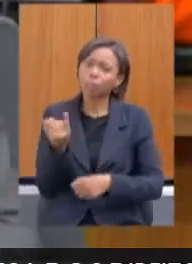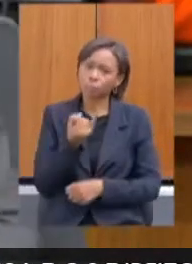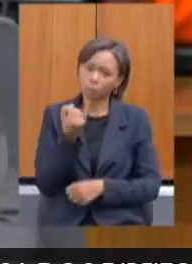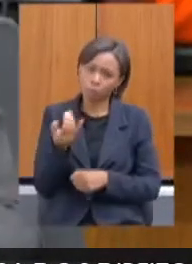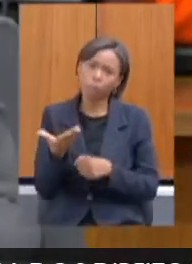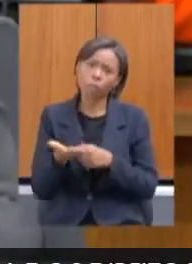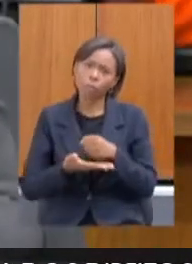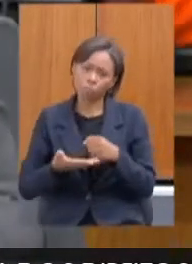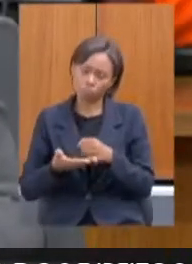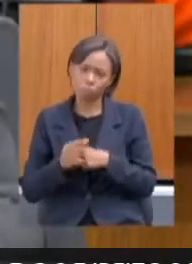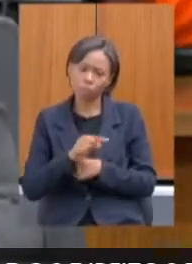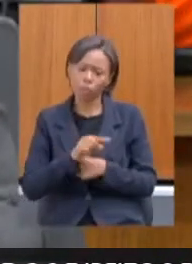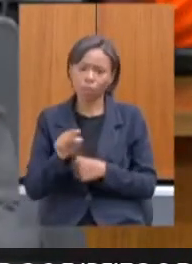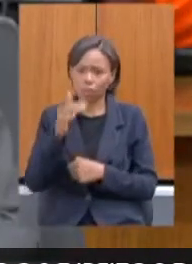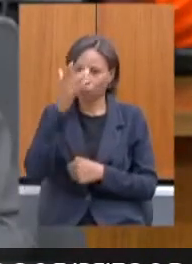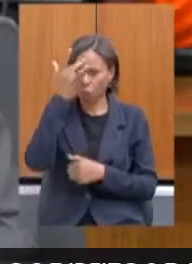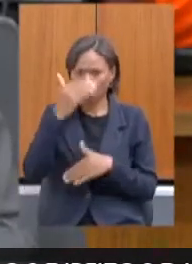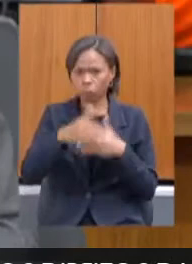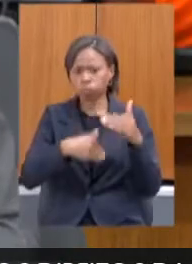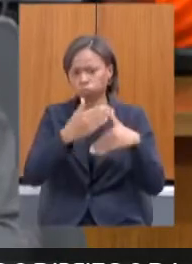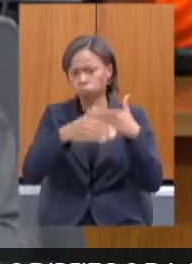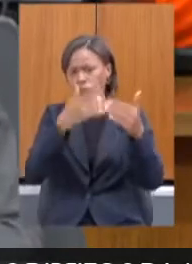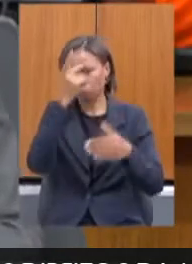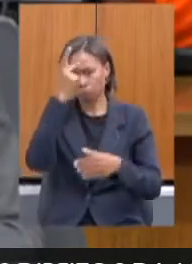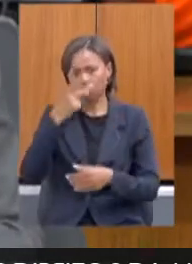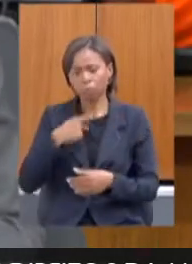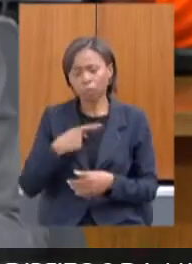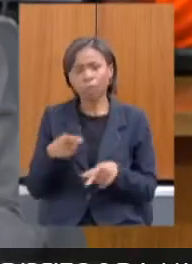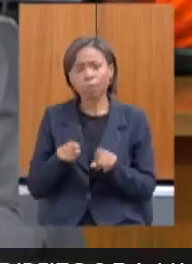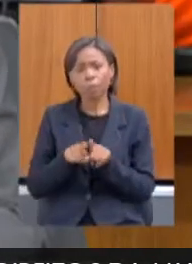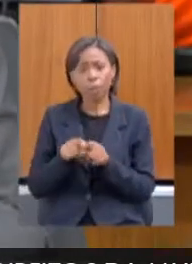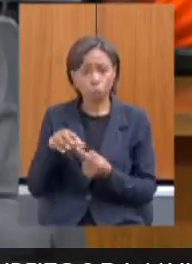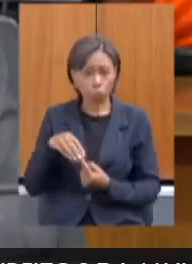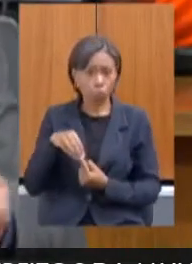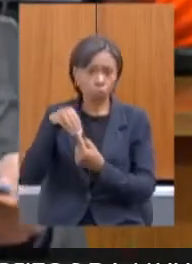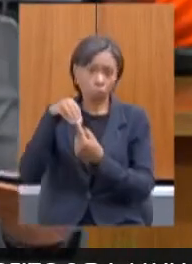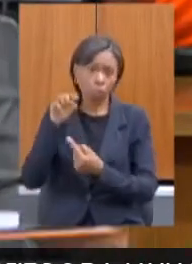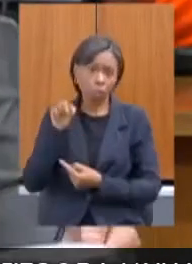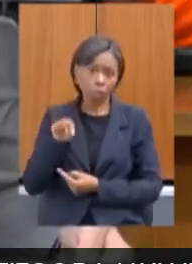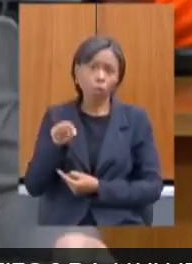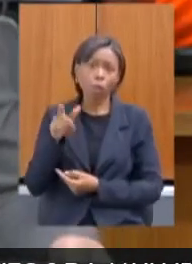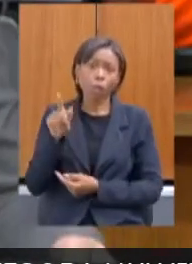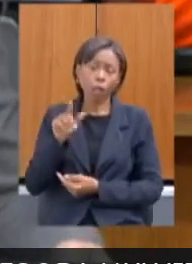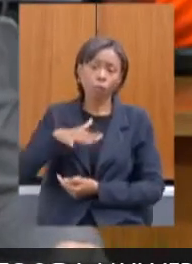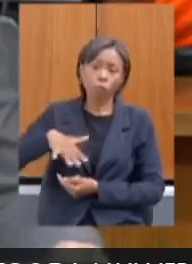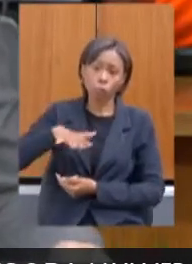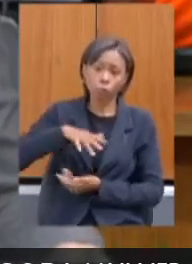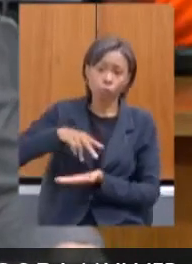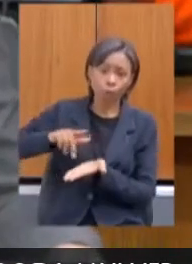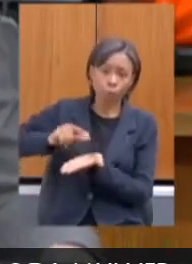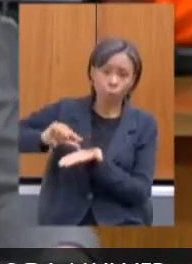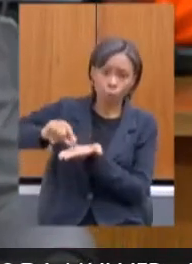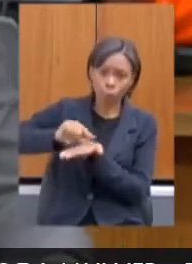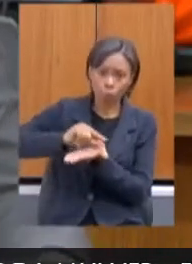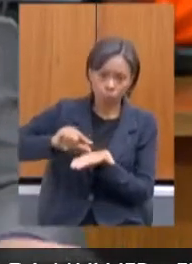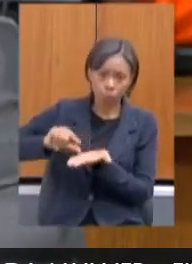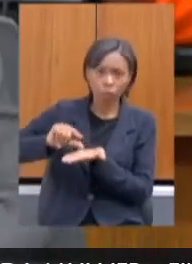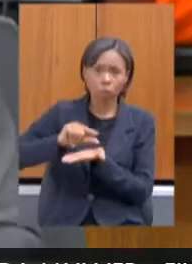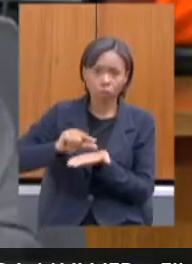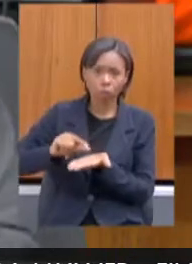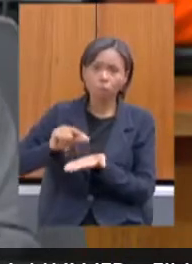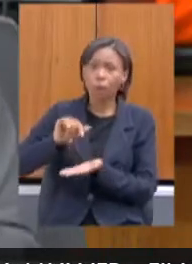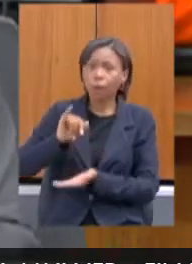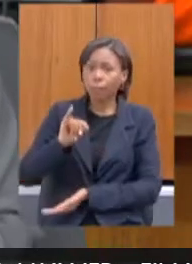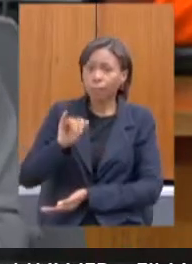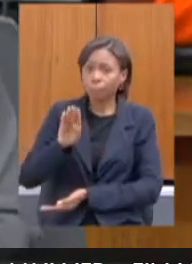autonomia desenvolvida. gente teve o piloto agora na região do Vale do Mucuri, que é onde a gente tem um dos menores IDHs do